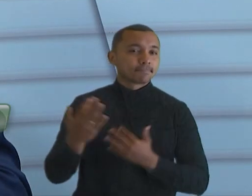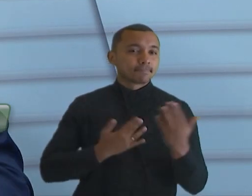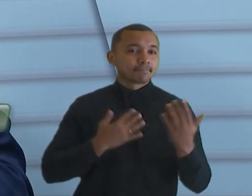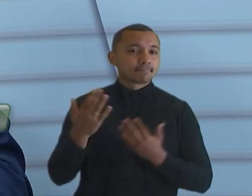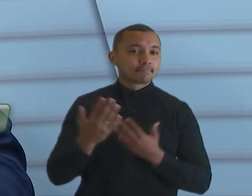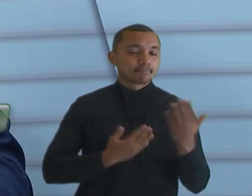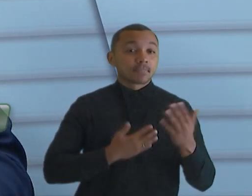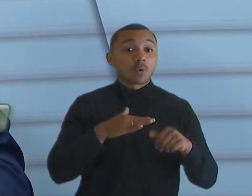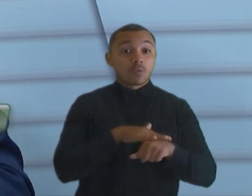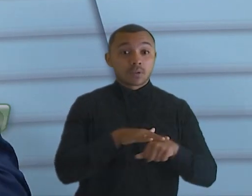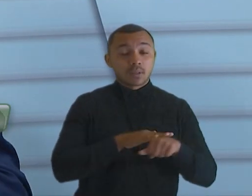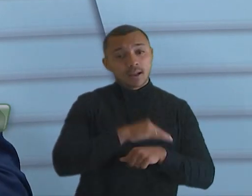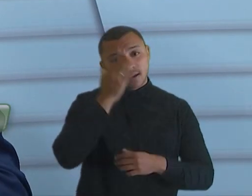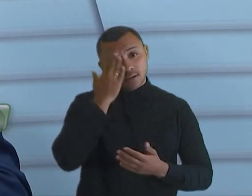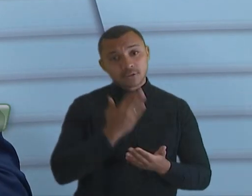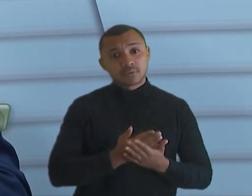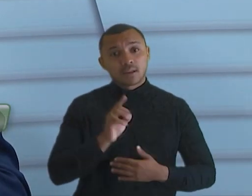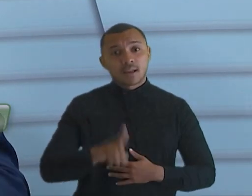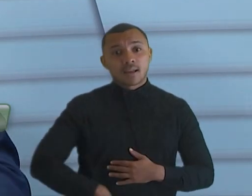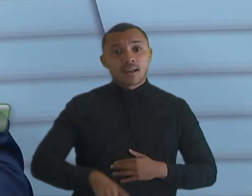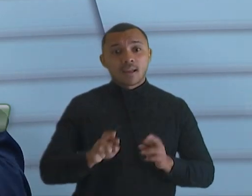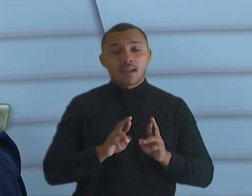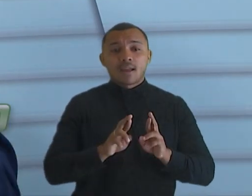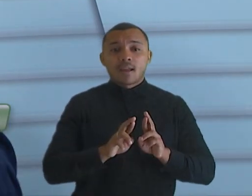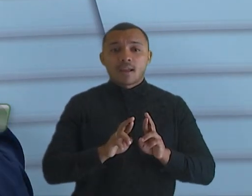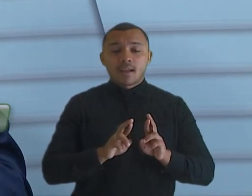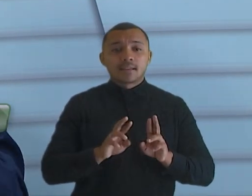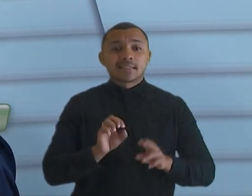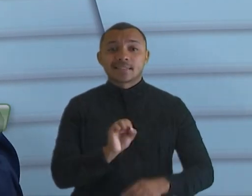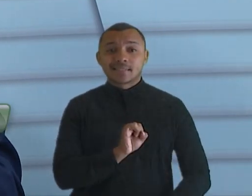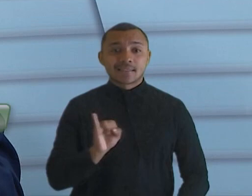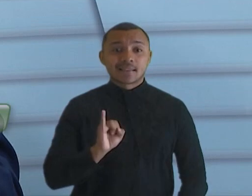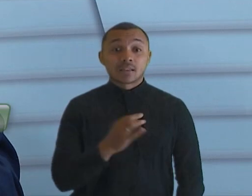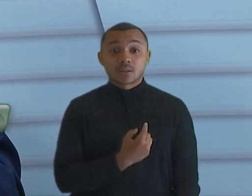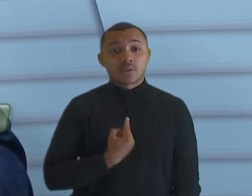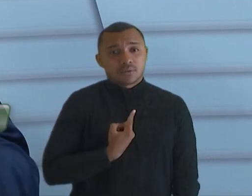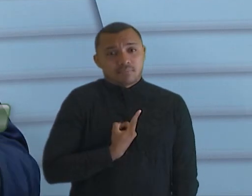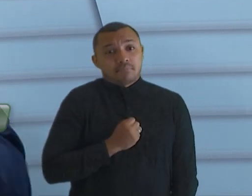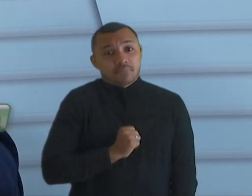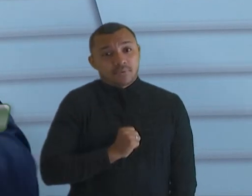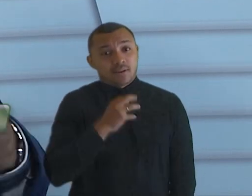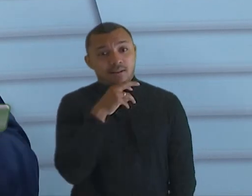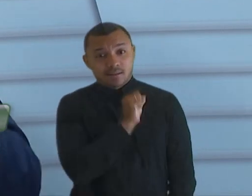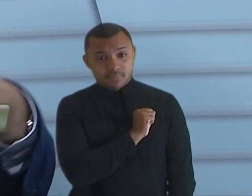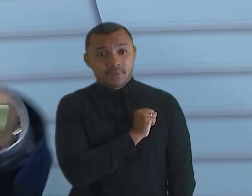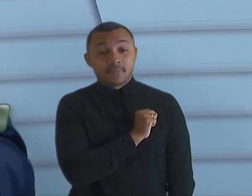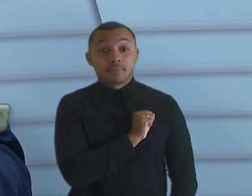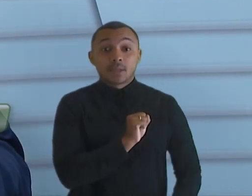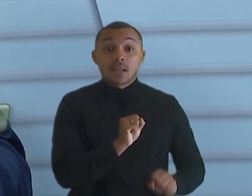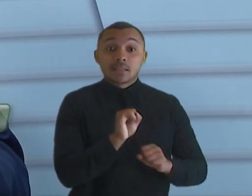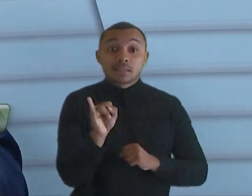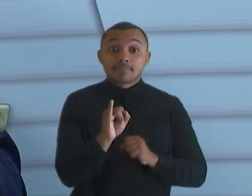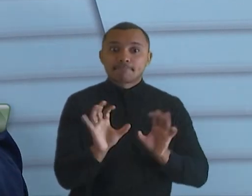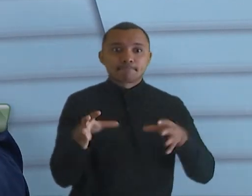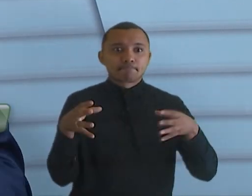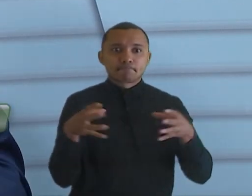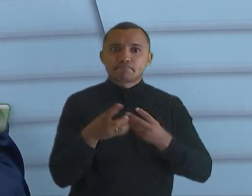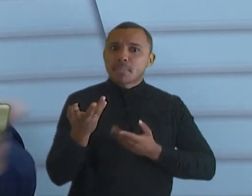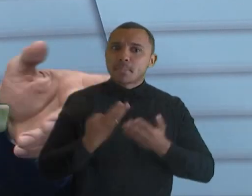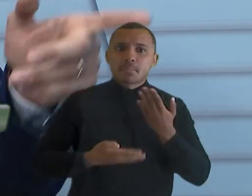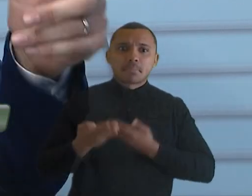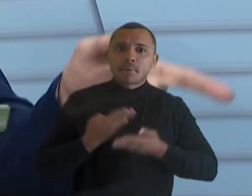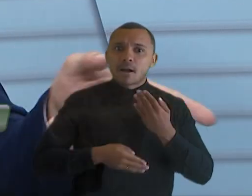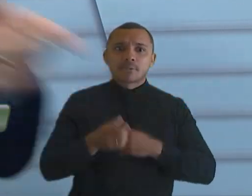ideias. Eu acho que essa a união que a gente caminha mais longe, tem aquele ditado que sozinho você caminha até mais rápido. Isso. Mas, em grupo, em conjunto, você vai mais longe.